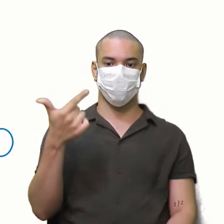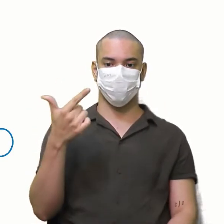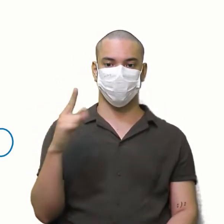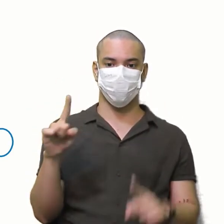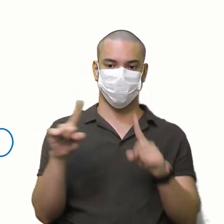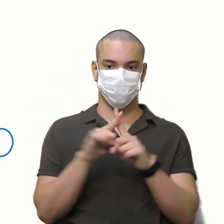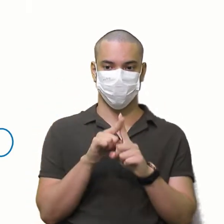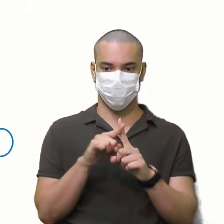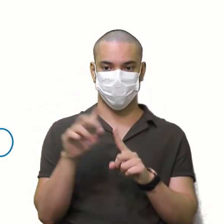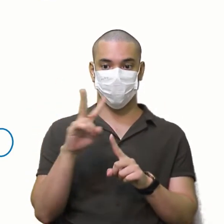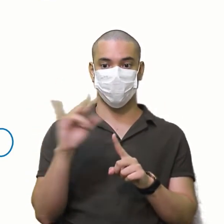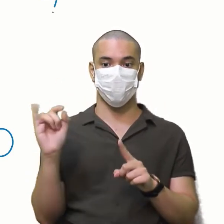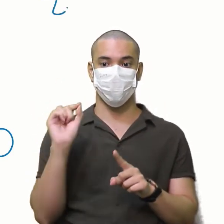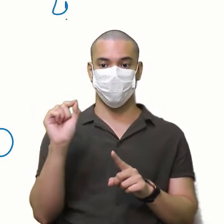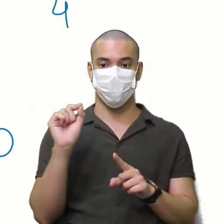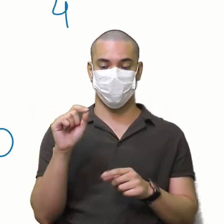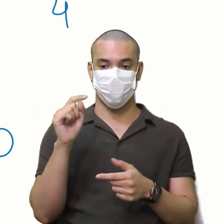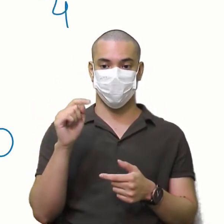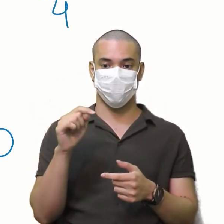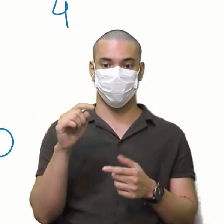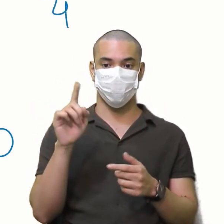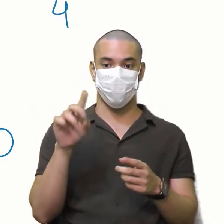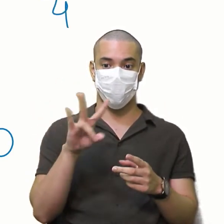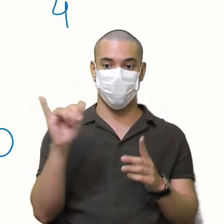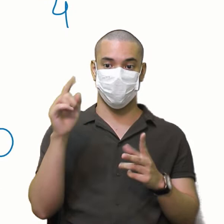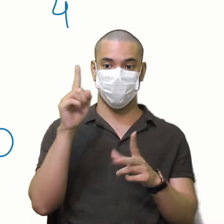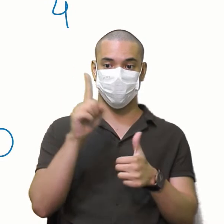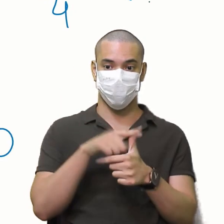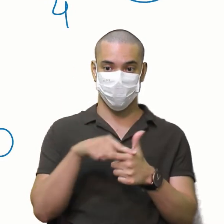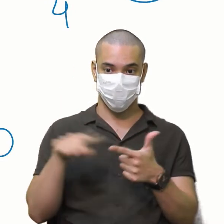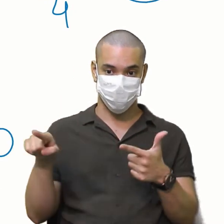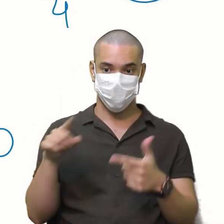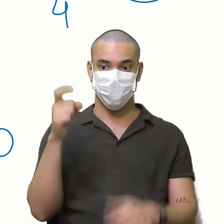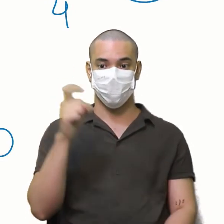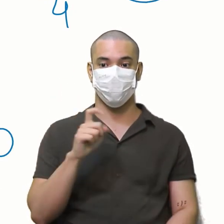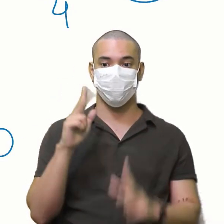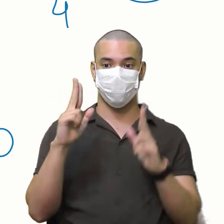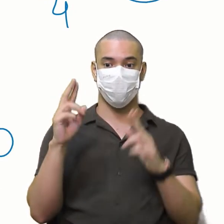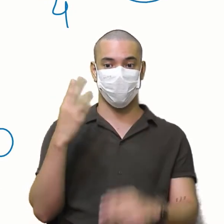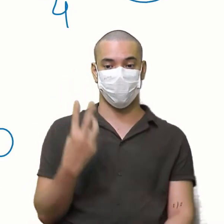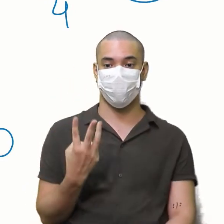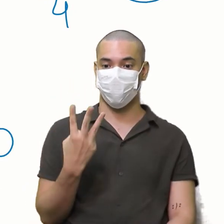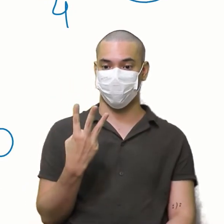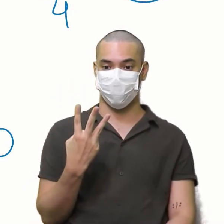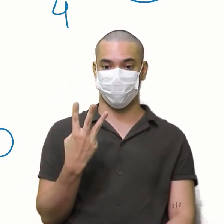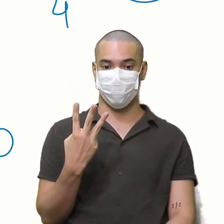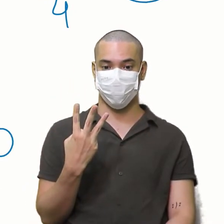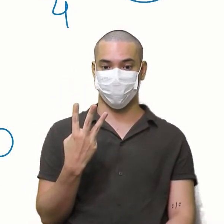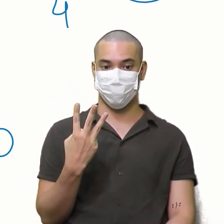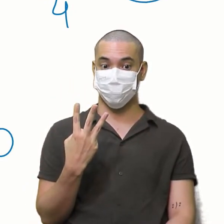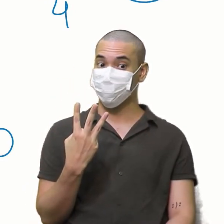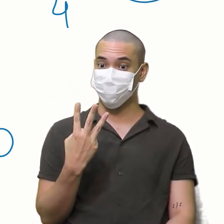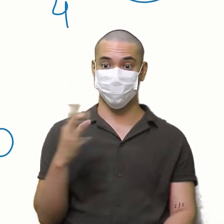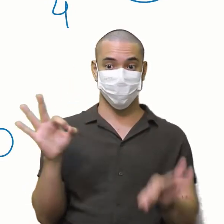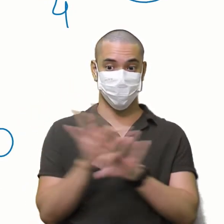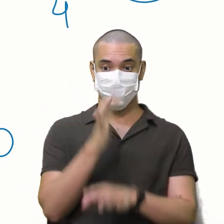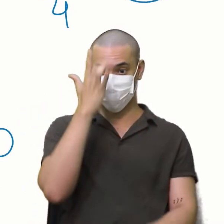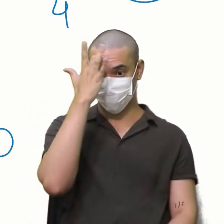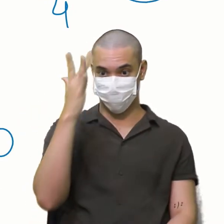Tá multiplicando Vai passar Dividindo Dividindo O nosso X é igual a 3 3 Muito bem